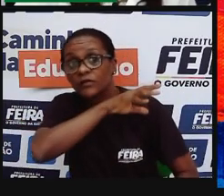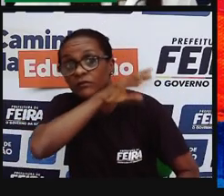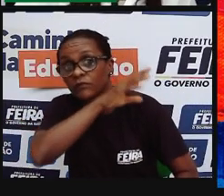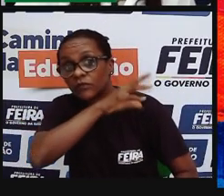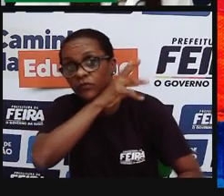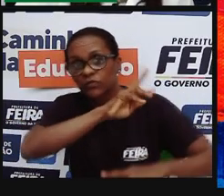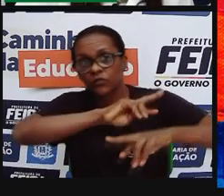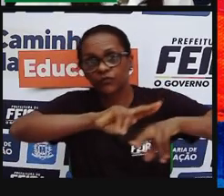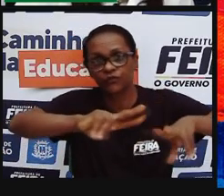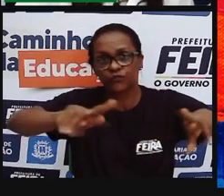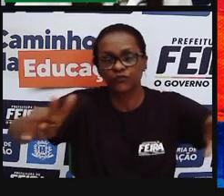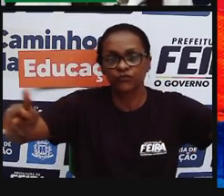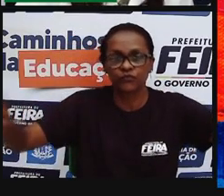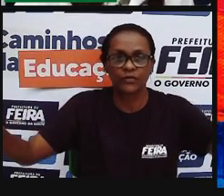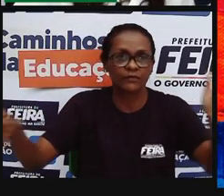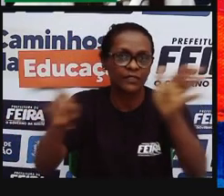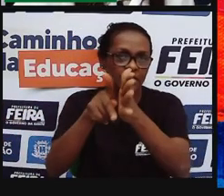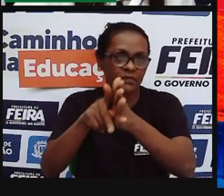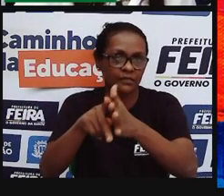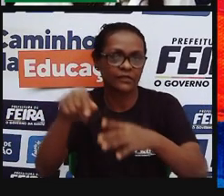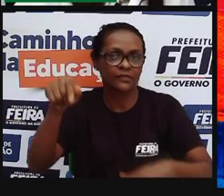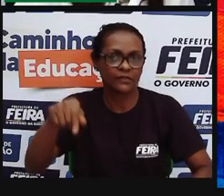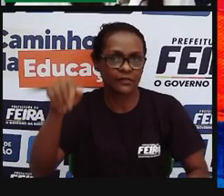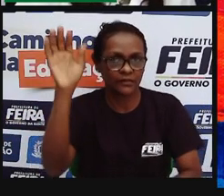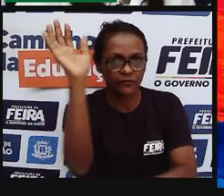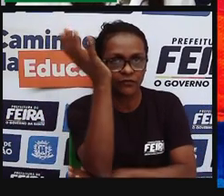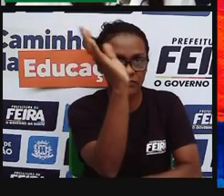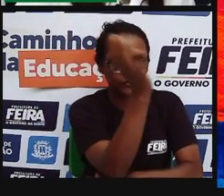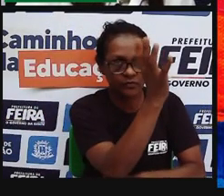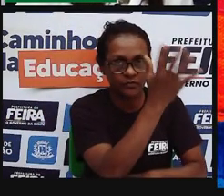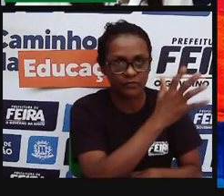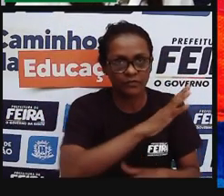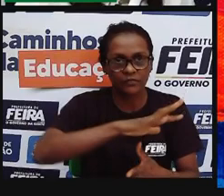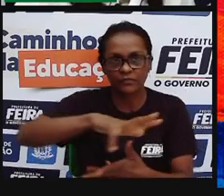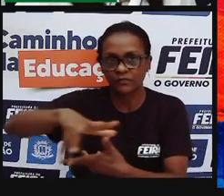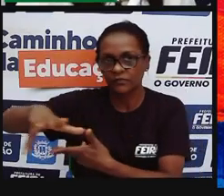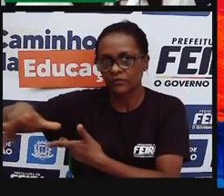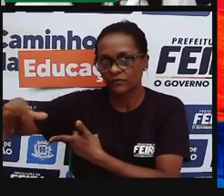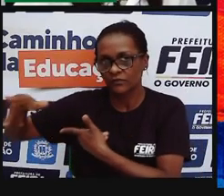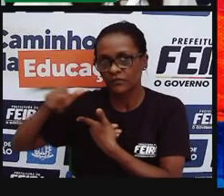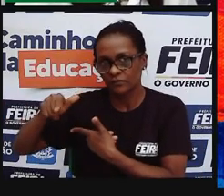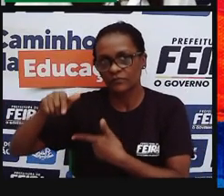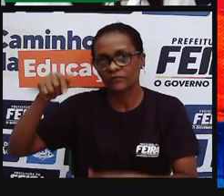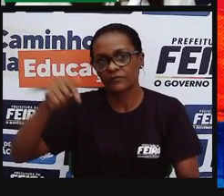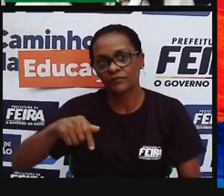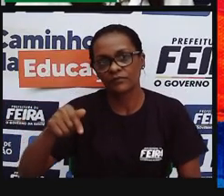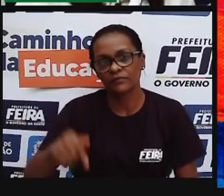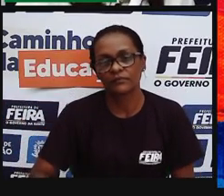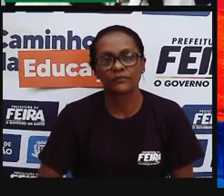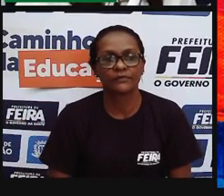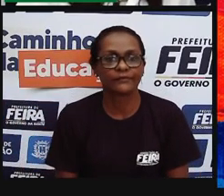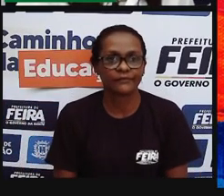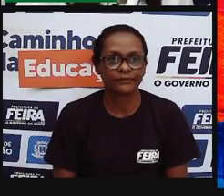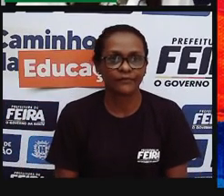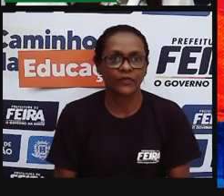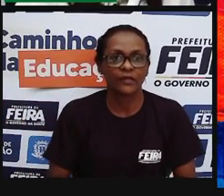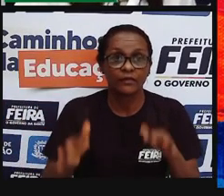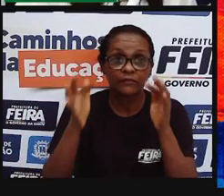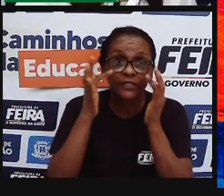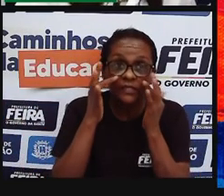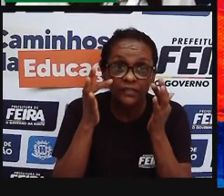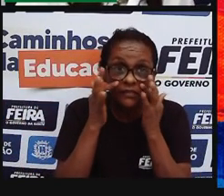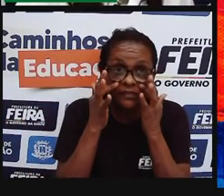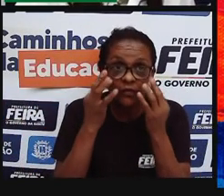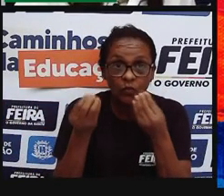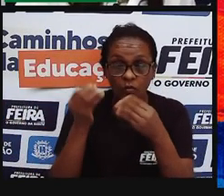pintadas, que fazem parte também, né, desses, desses nossos biomas, e chamando a atenção para esse cuidado,